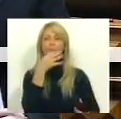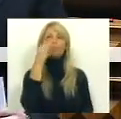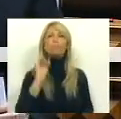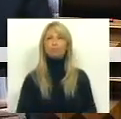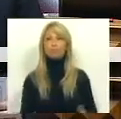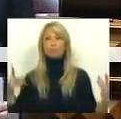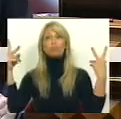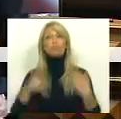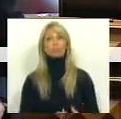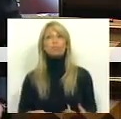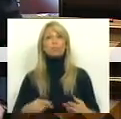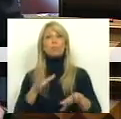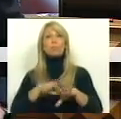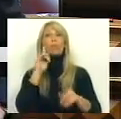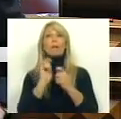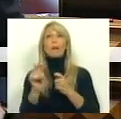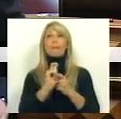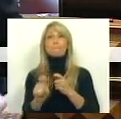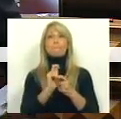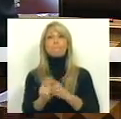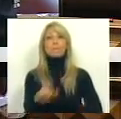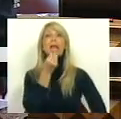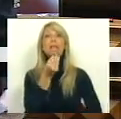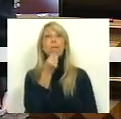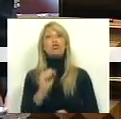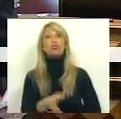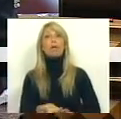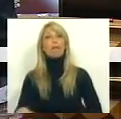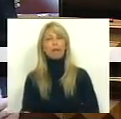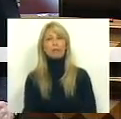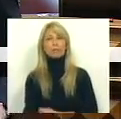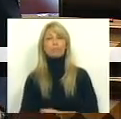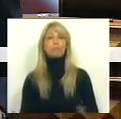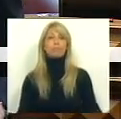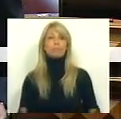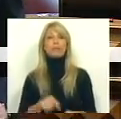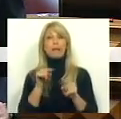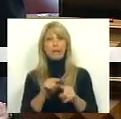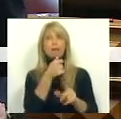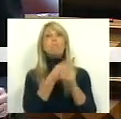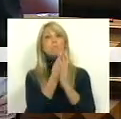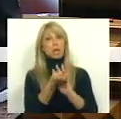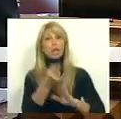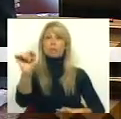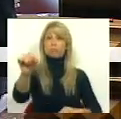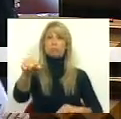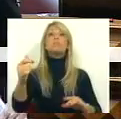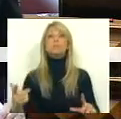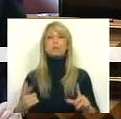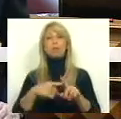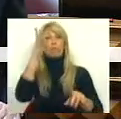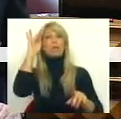ao corte nas pensões de alimentos dos menores. Esta é uma medida, essa sim, da vossa